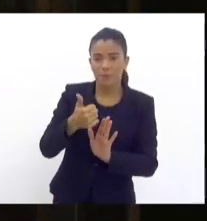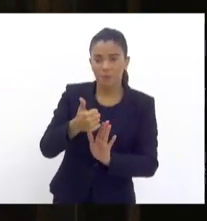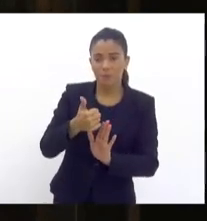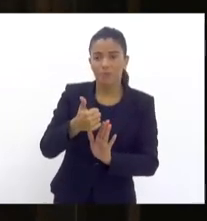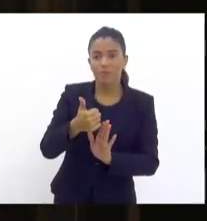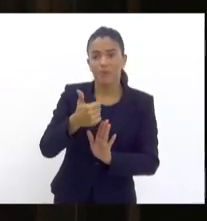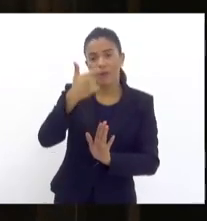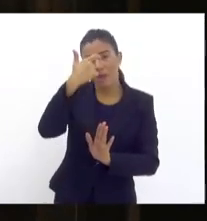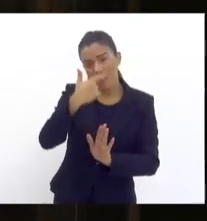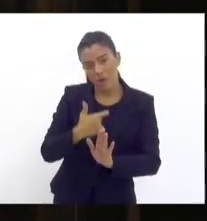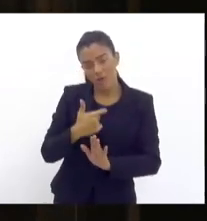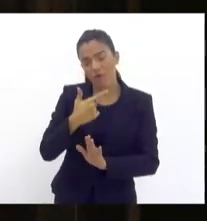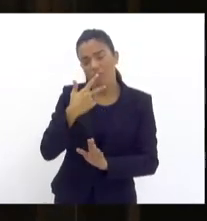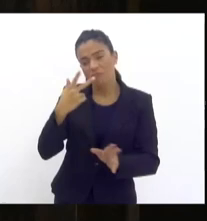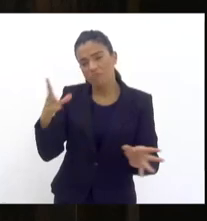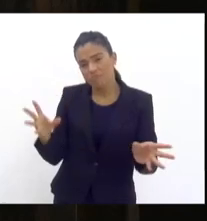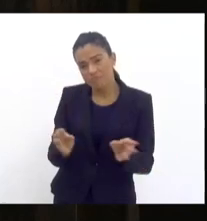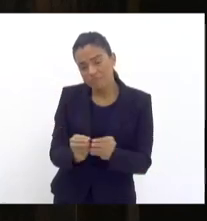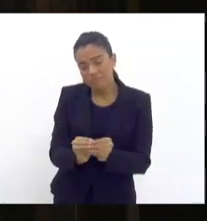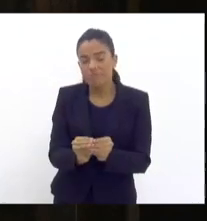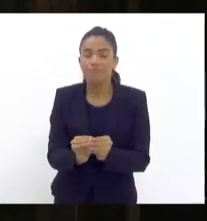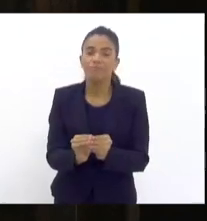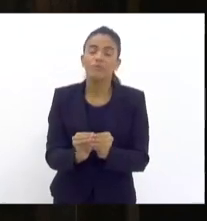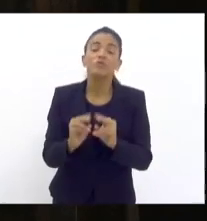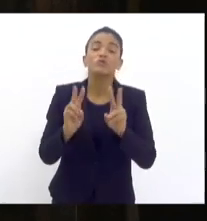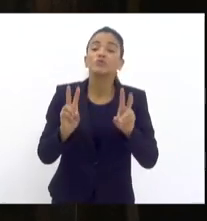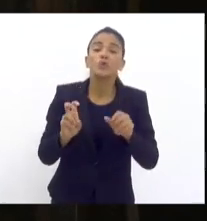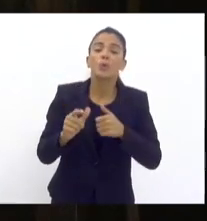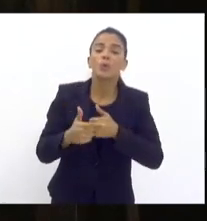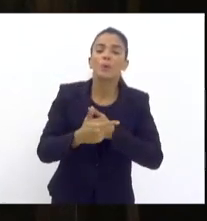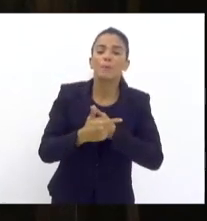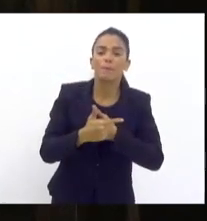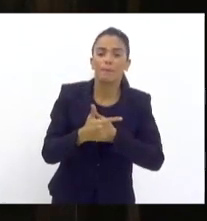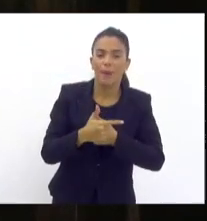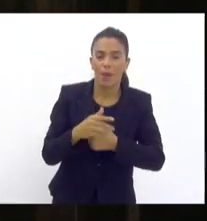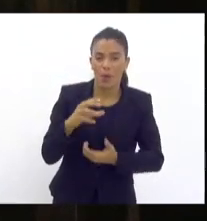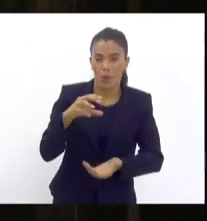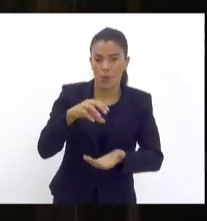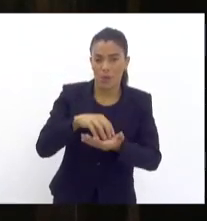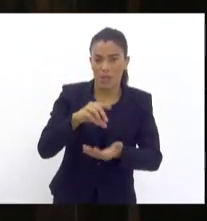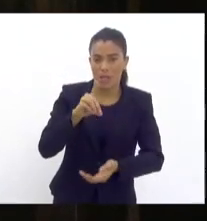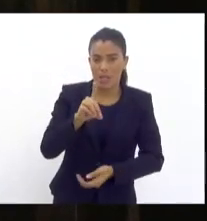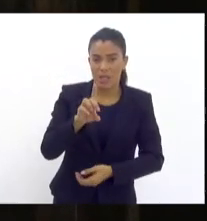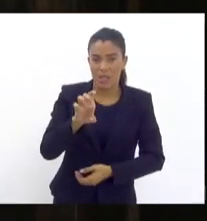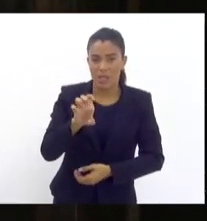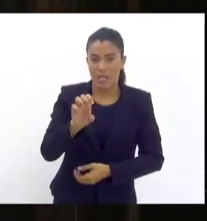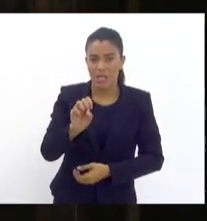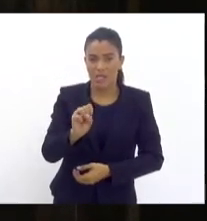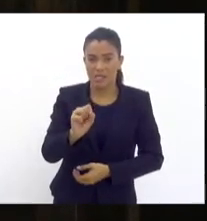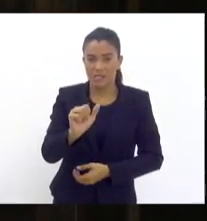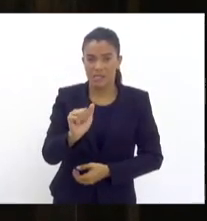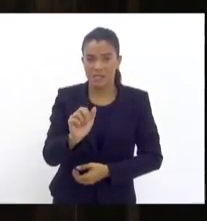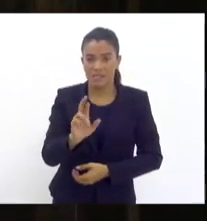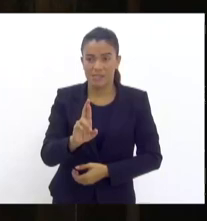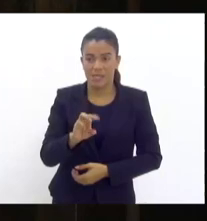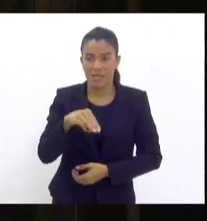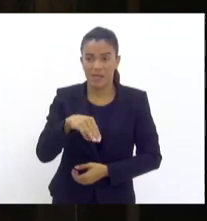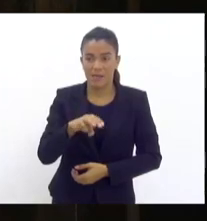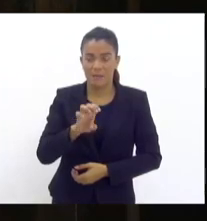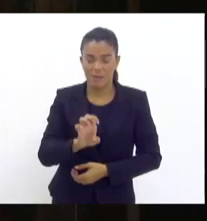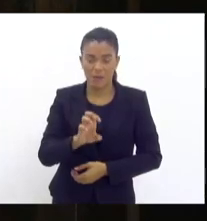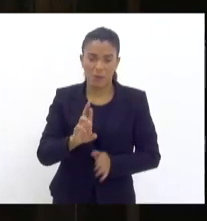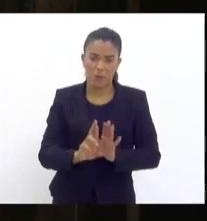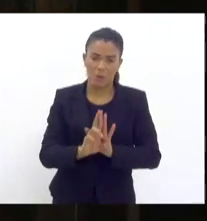eu vou falar um pouco do papel da desarme. Eu estou aqui representando o doutor Felipe Cury,